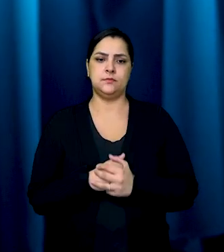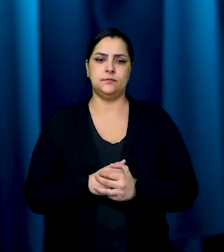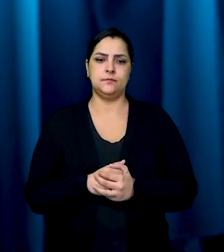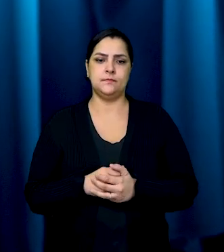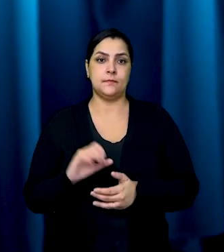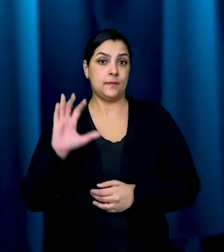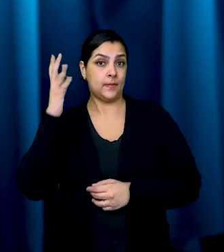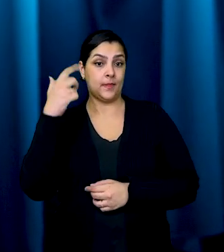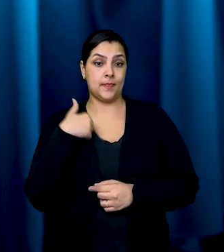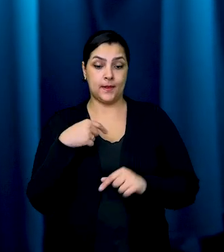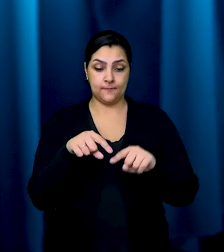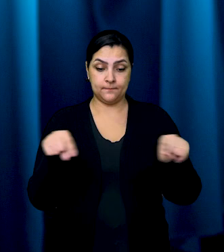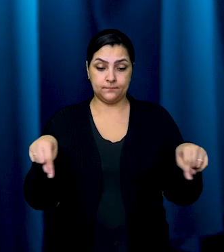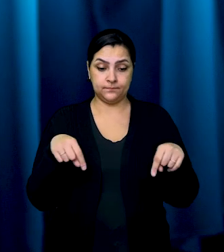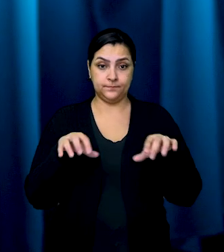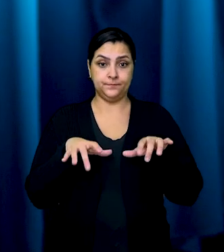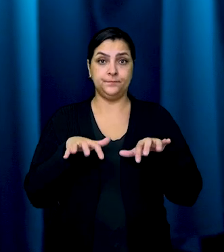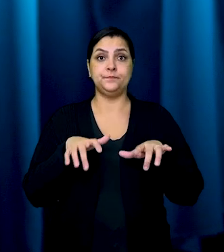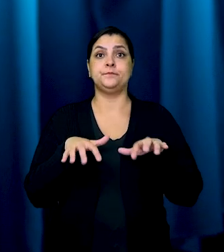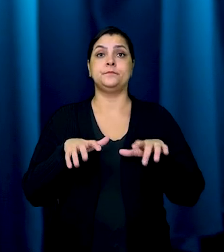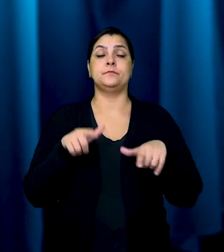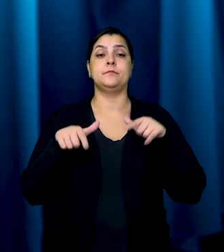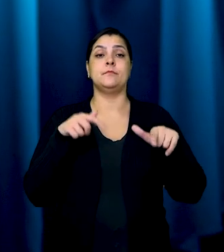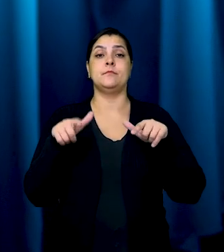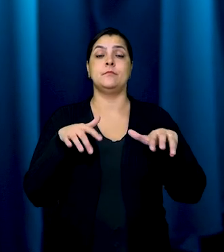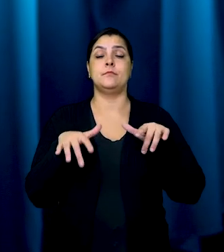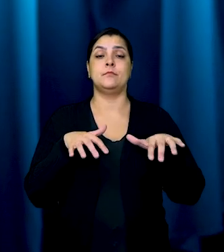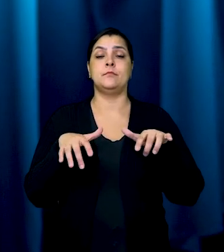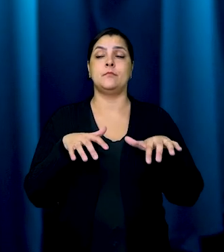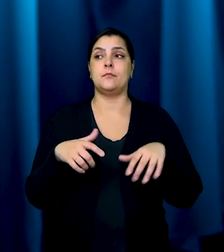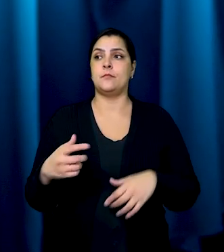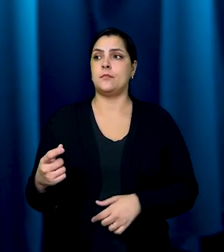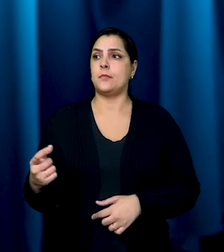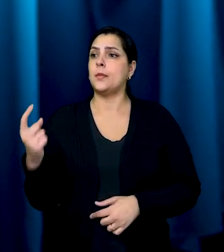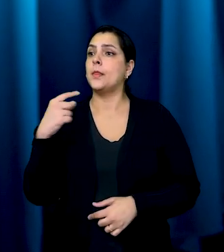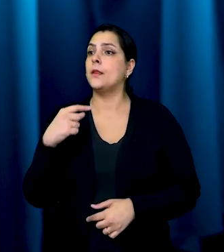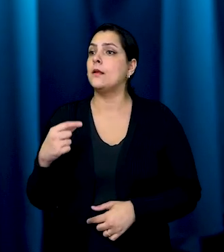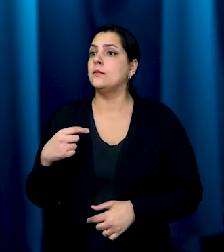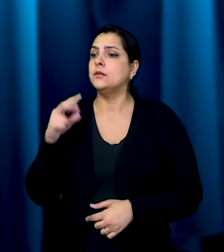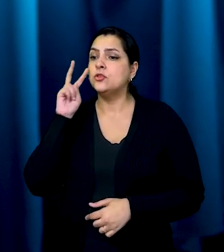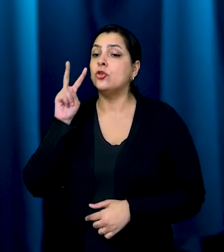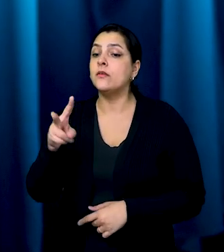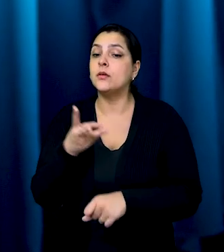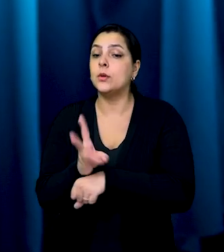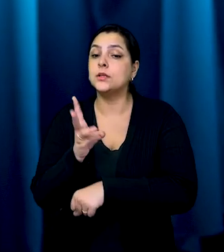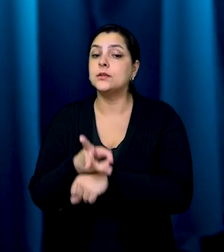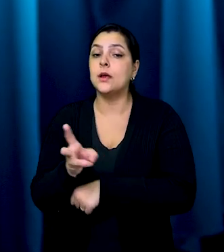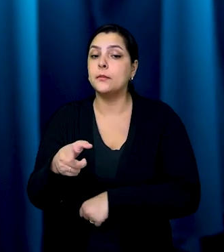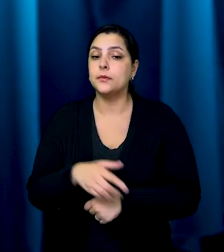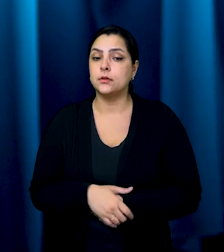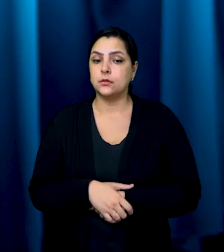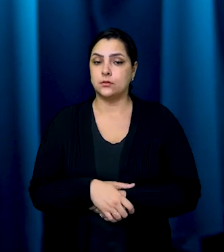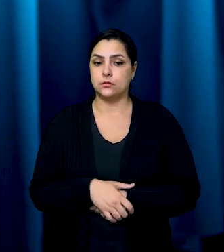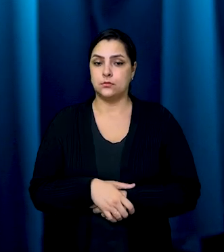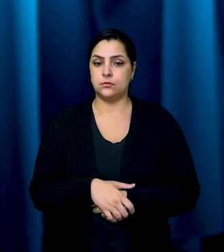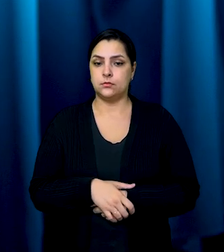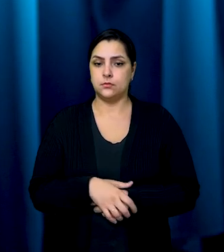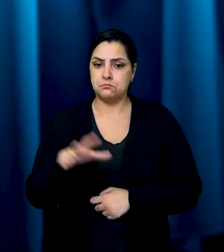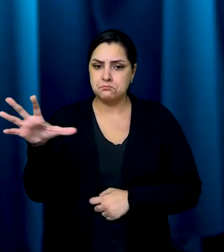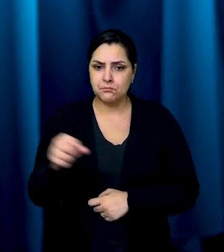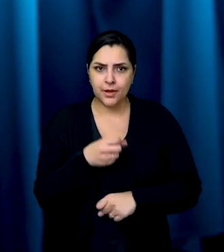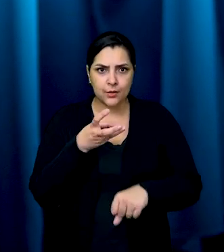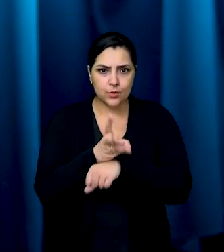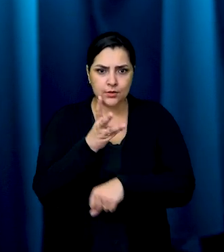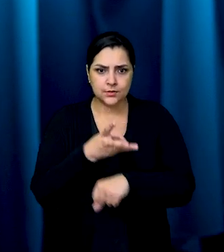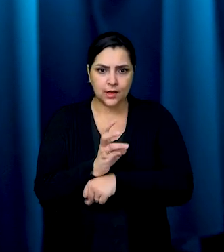ocasiões de eu estar na minha estação de trabalho e a pessoa chegar e falar assim, deixa eu ver seu WhatsApp. E